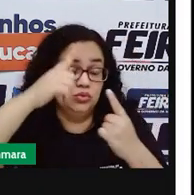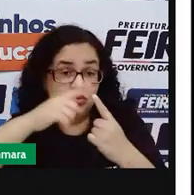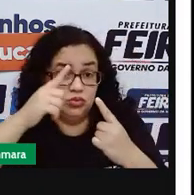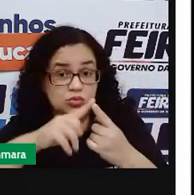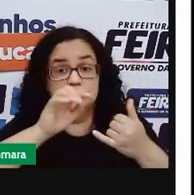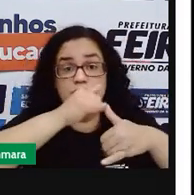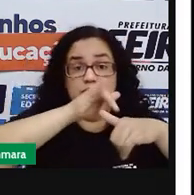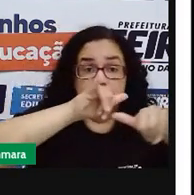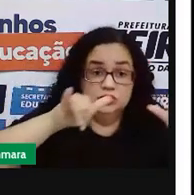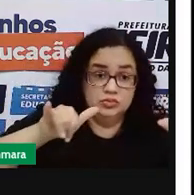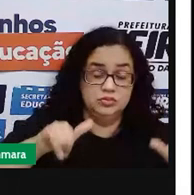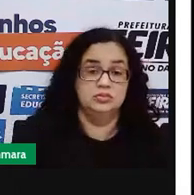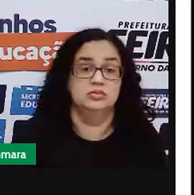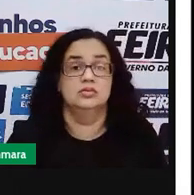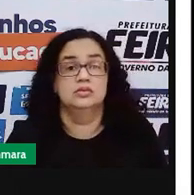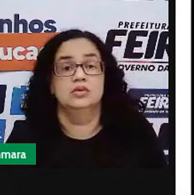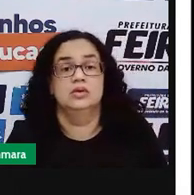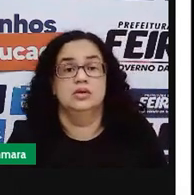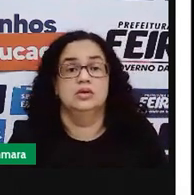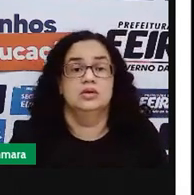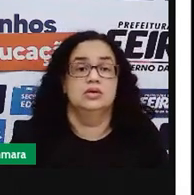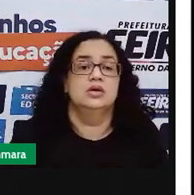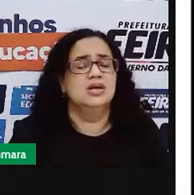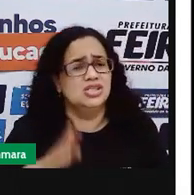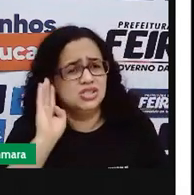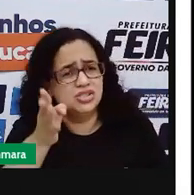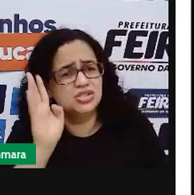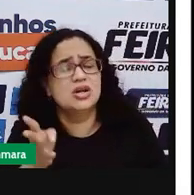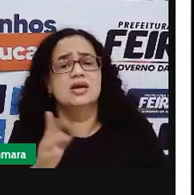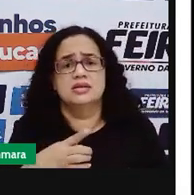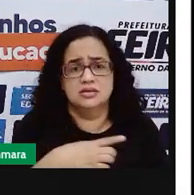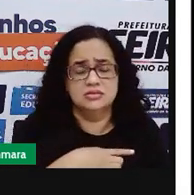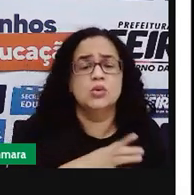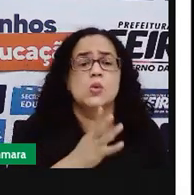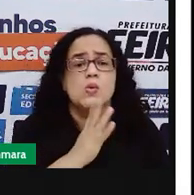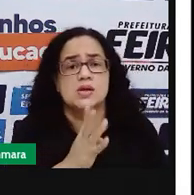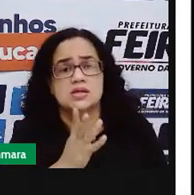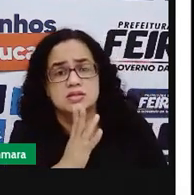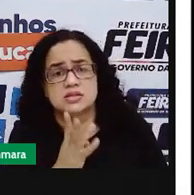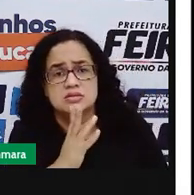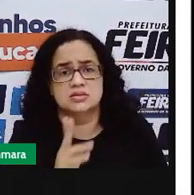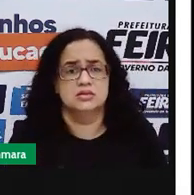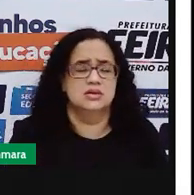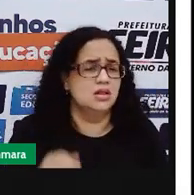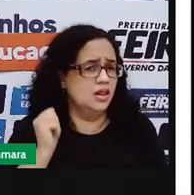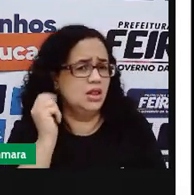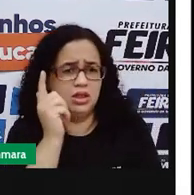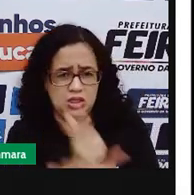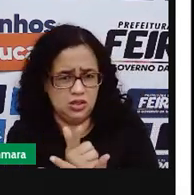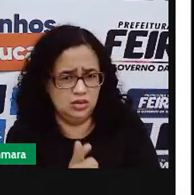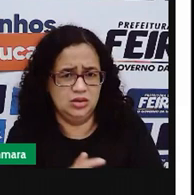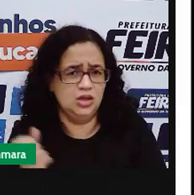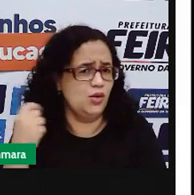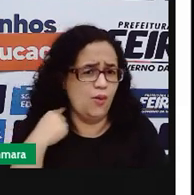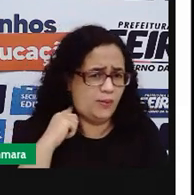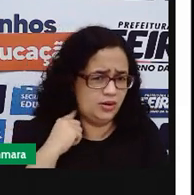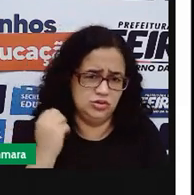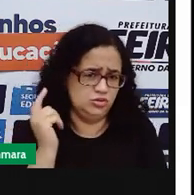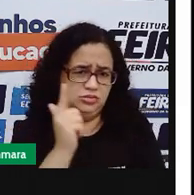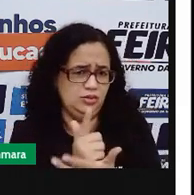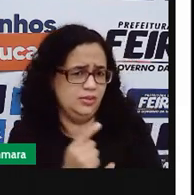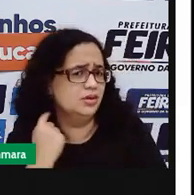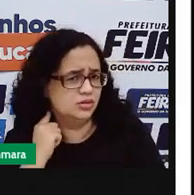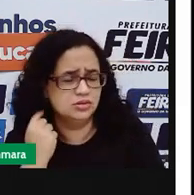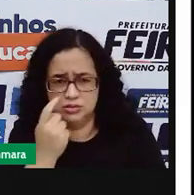produto. Um produto que a gente já consumiu. Ninguém compra lixo, tá bom? Então,